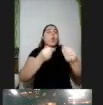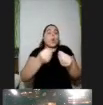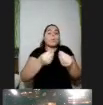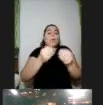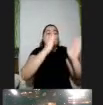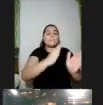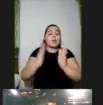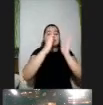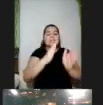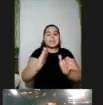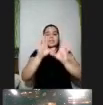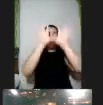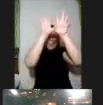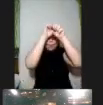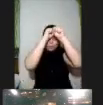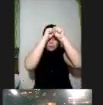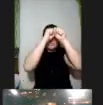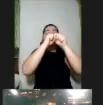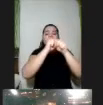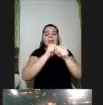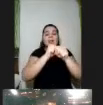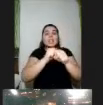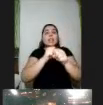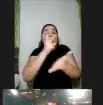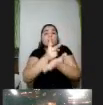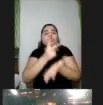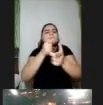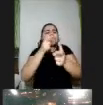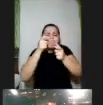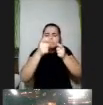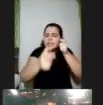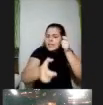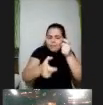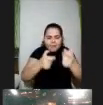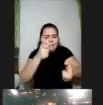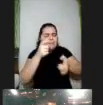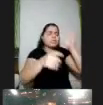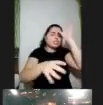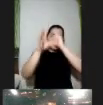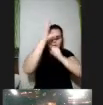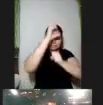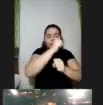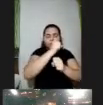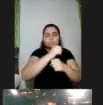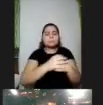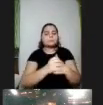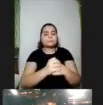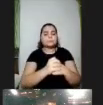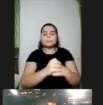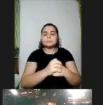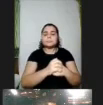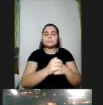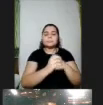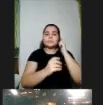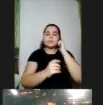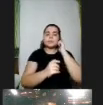e se motiva permanece interessada e engajada e continuando aprendendo sobre esses conceitos que é